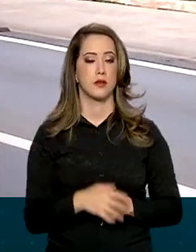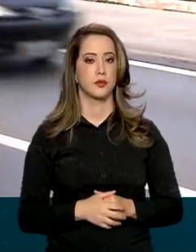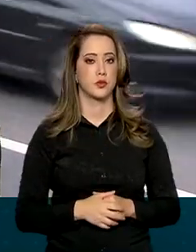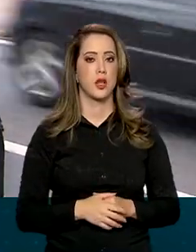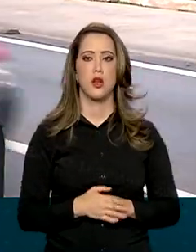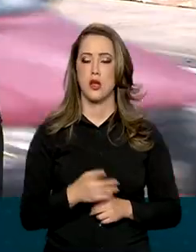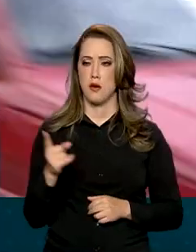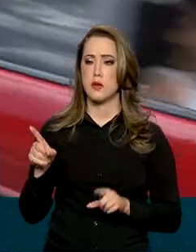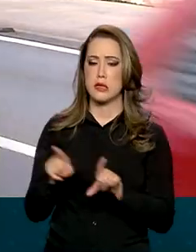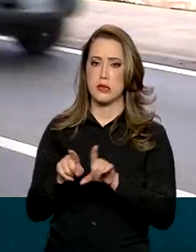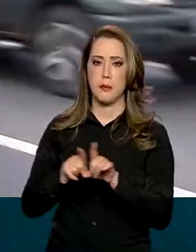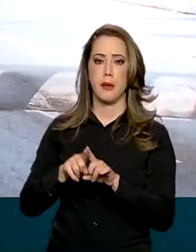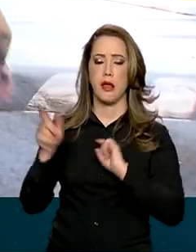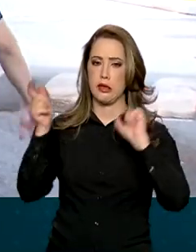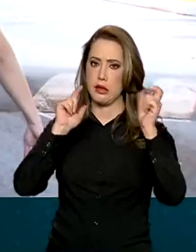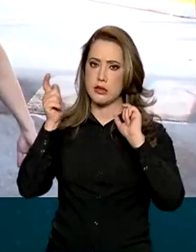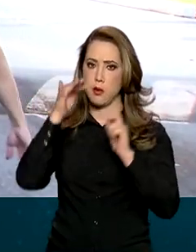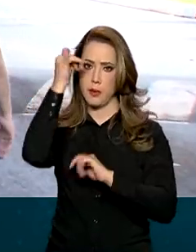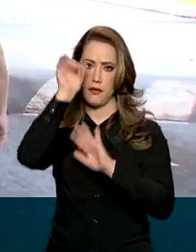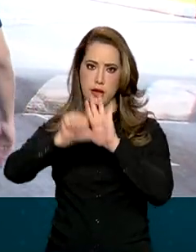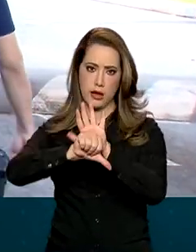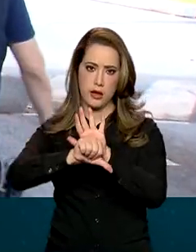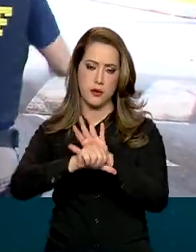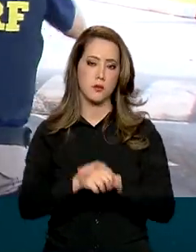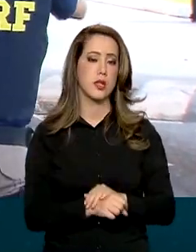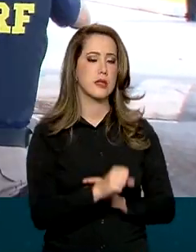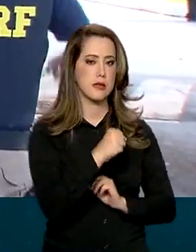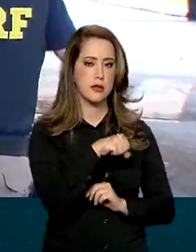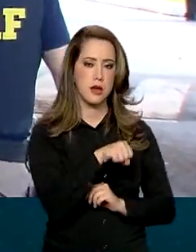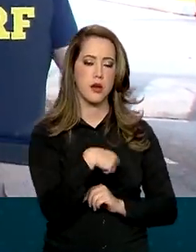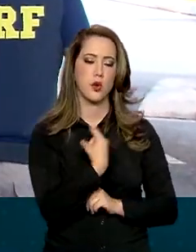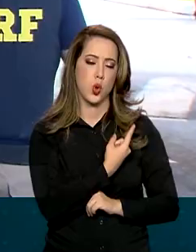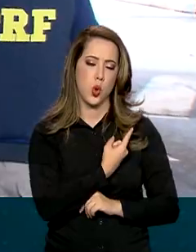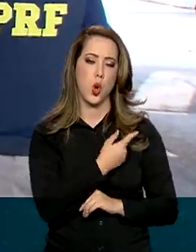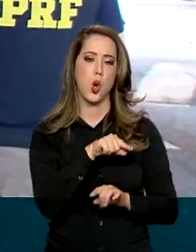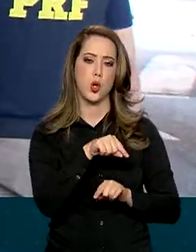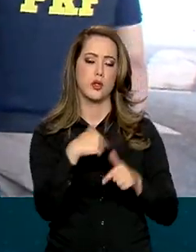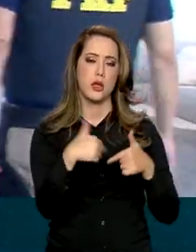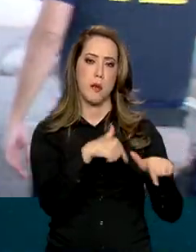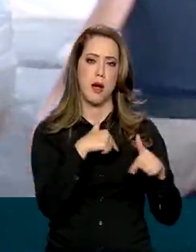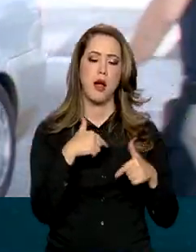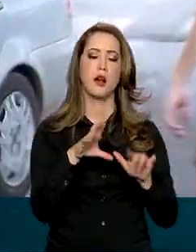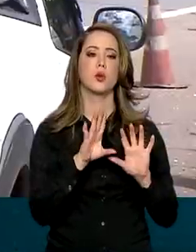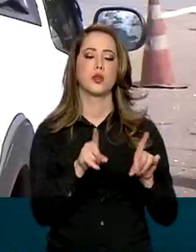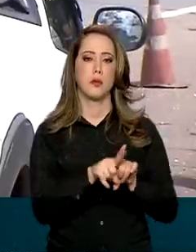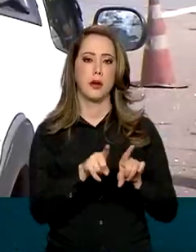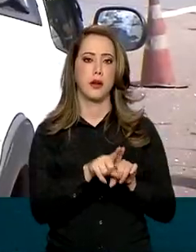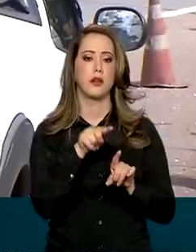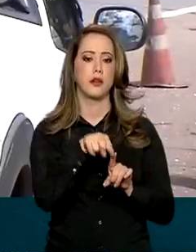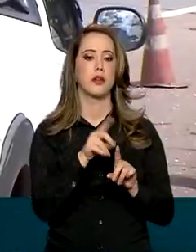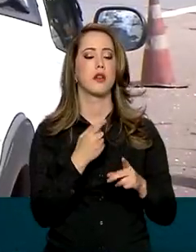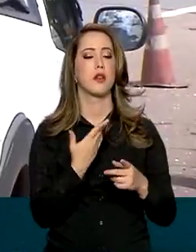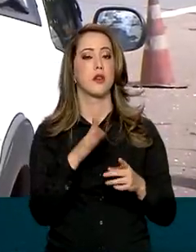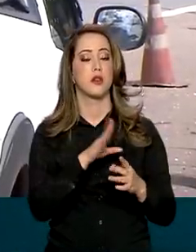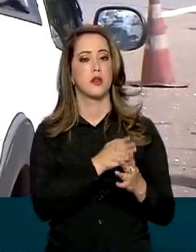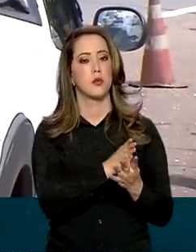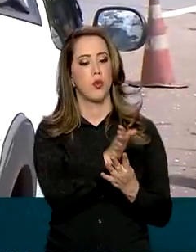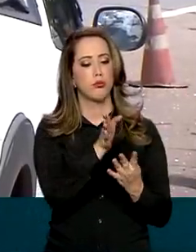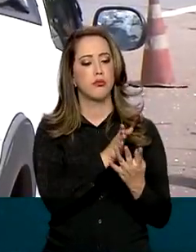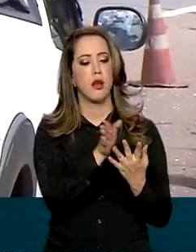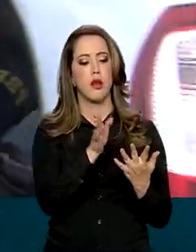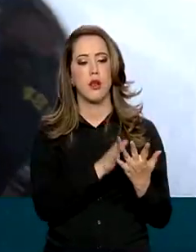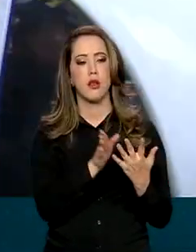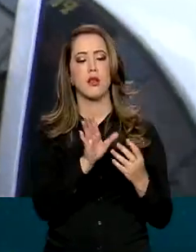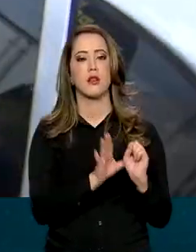ficar atentos no combate ao crime, né? Sim, sim. Os nossos eixos de segurança, eles são eixos multidirecionais, que